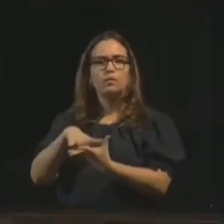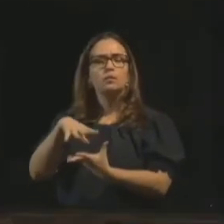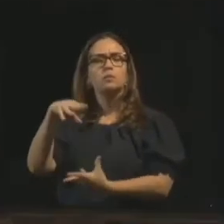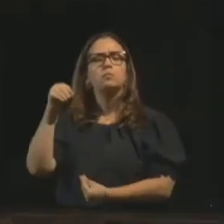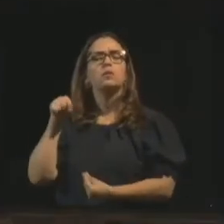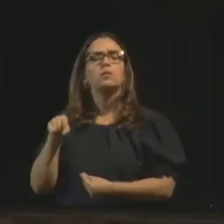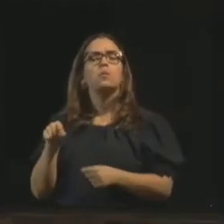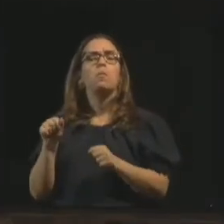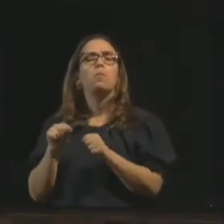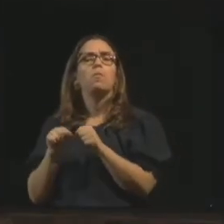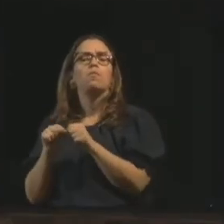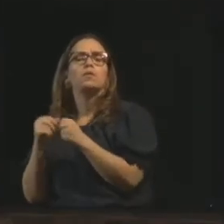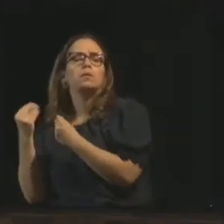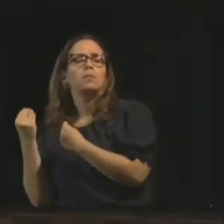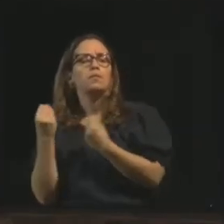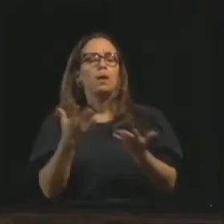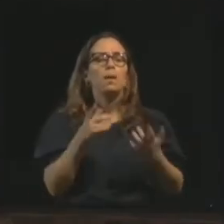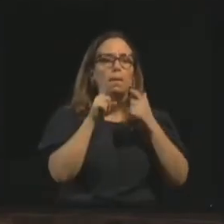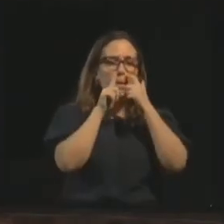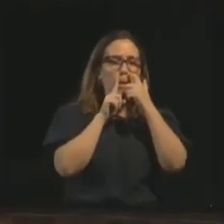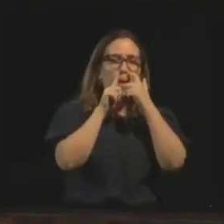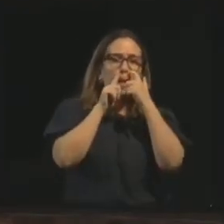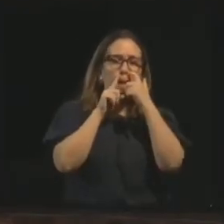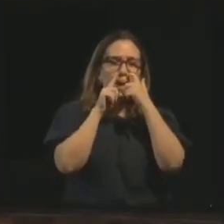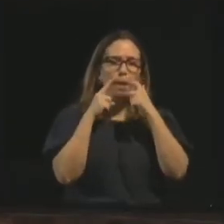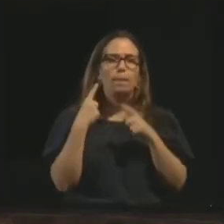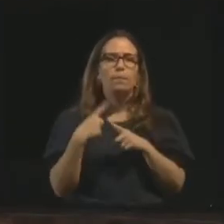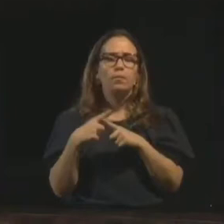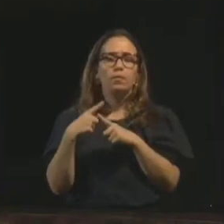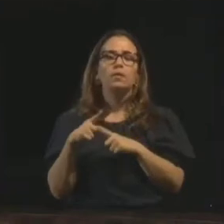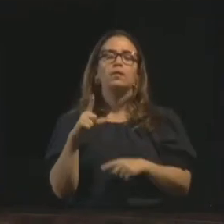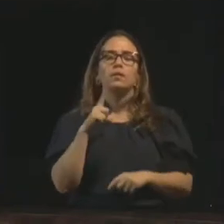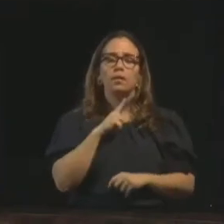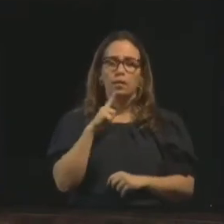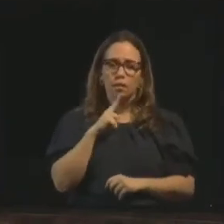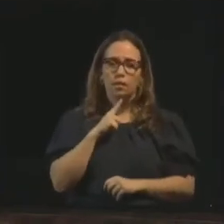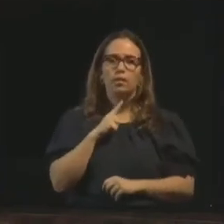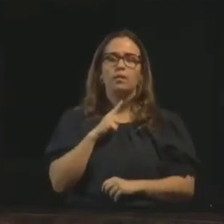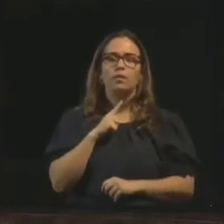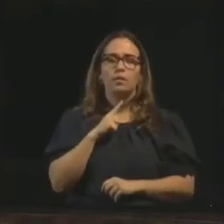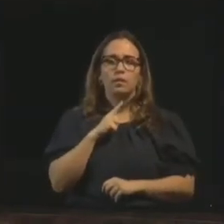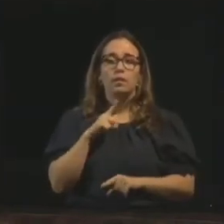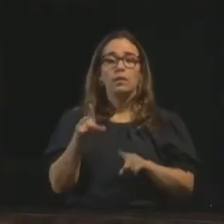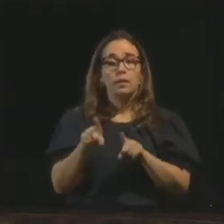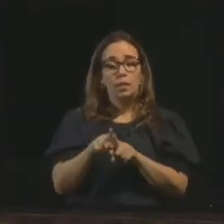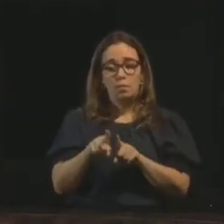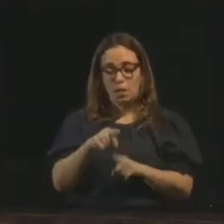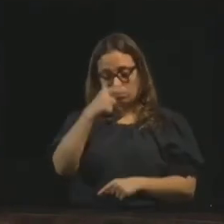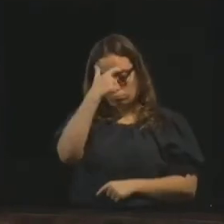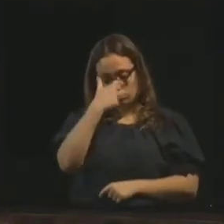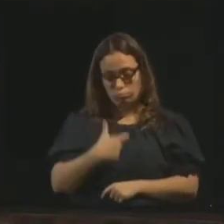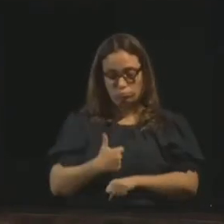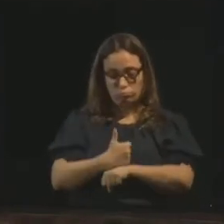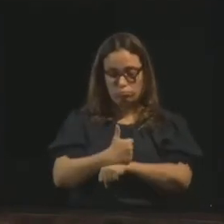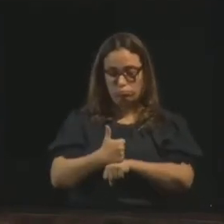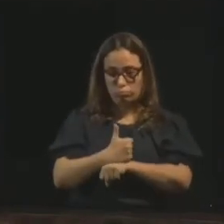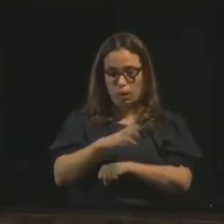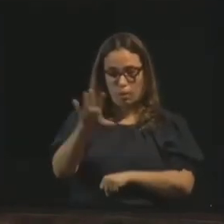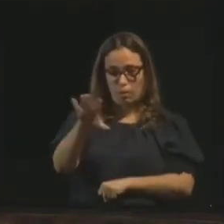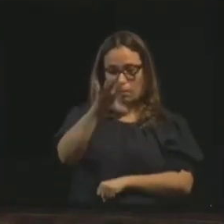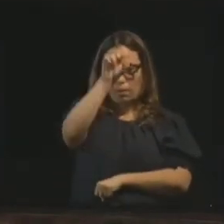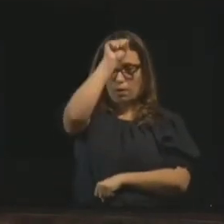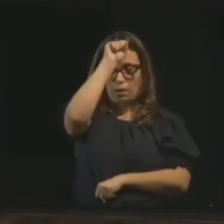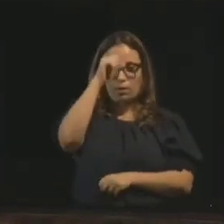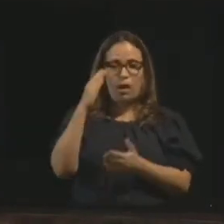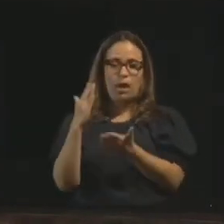espíritos podem oferecer perigo? Também temos os perigos provocados pelos médiuns. Como no